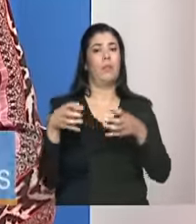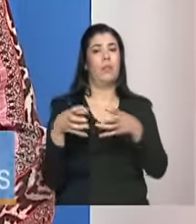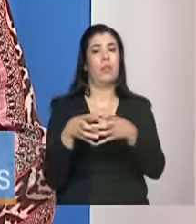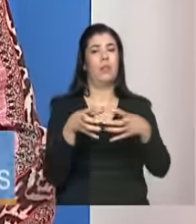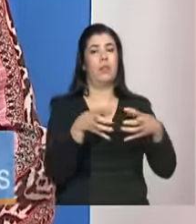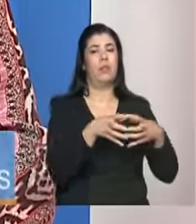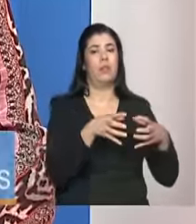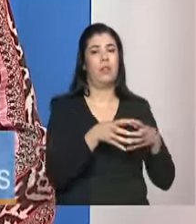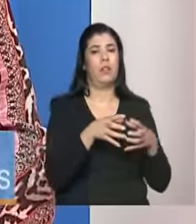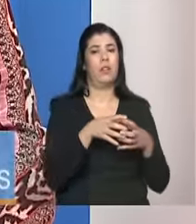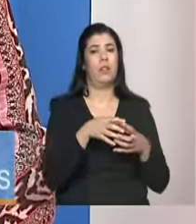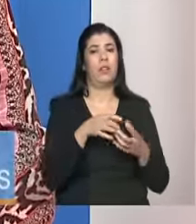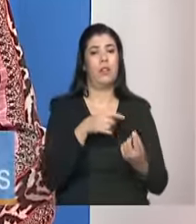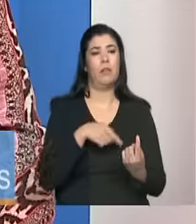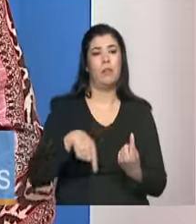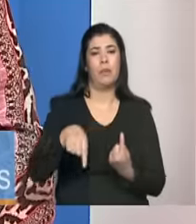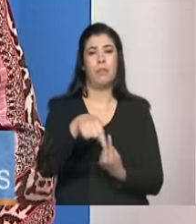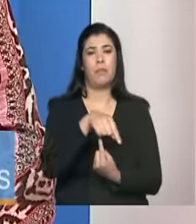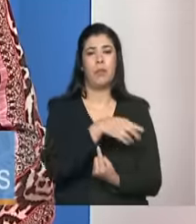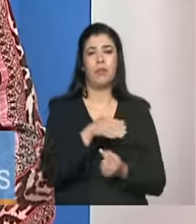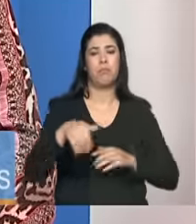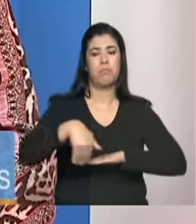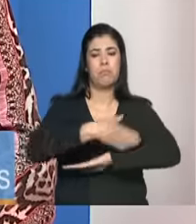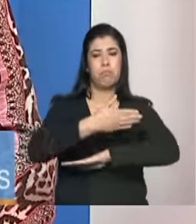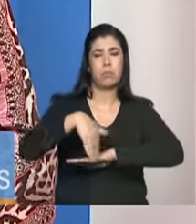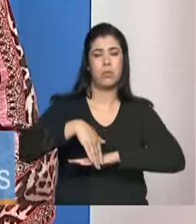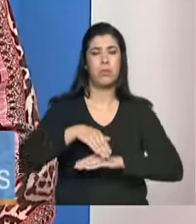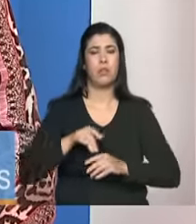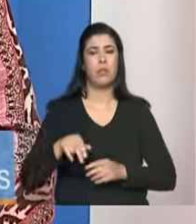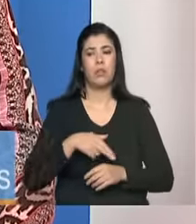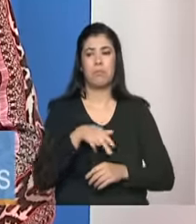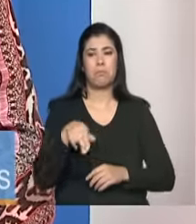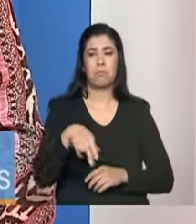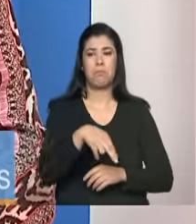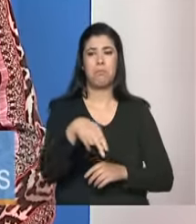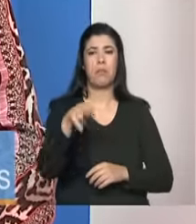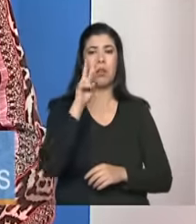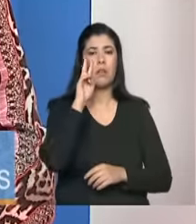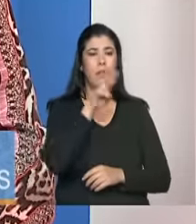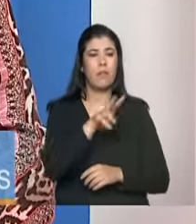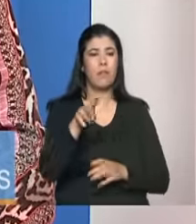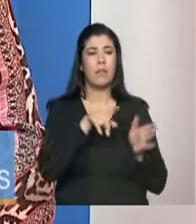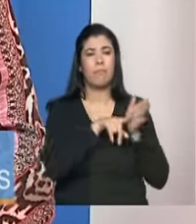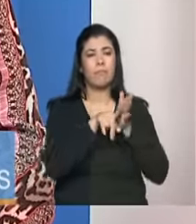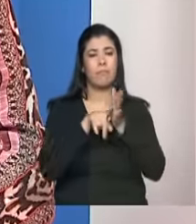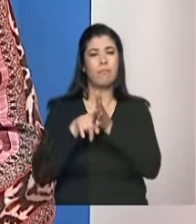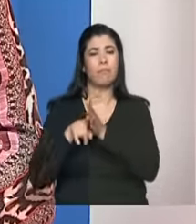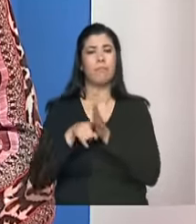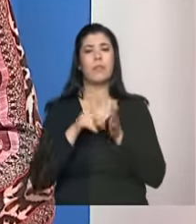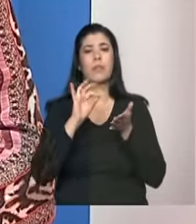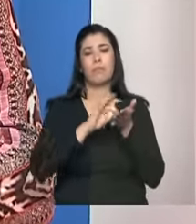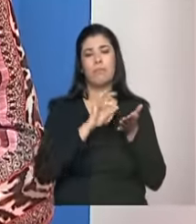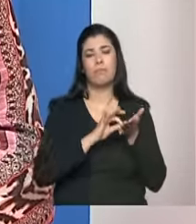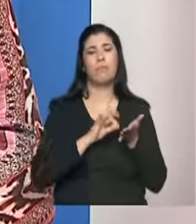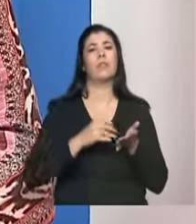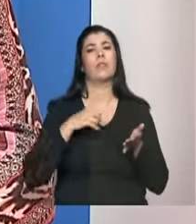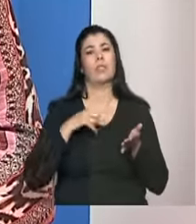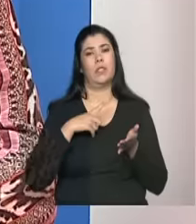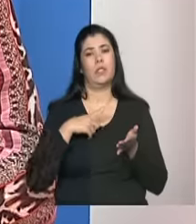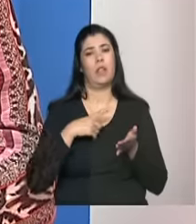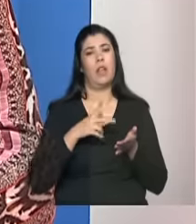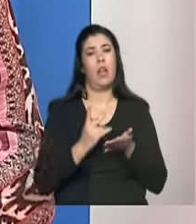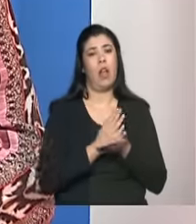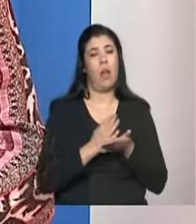circulando nos territórios nos espaços em que se concentram essas pessoas estão concentradas vão realizar de fato a busca